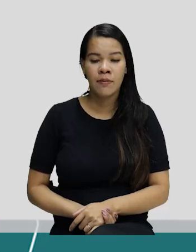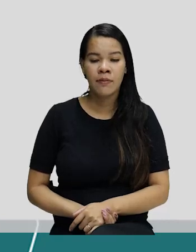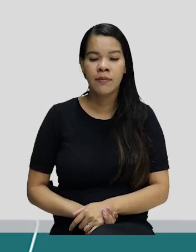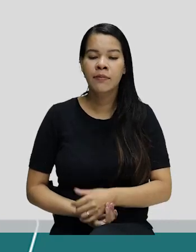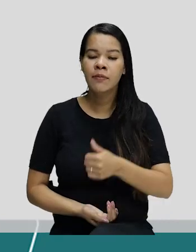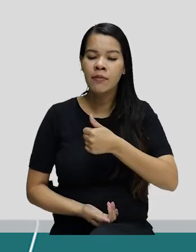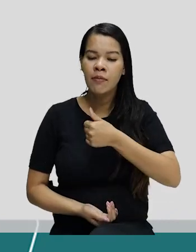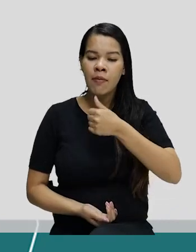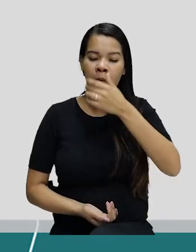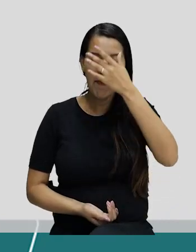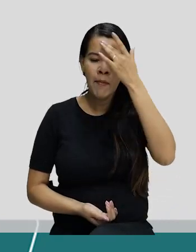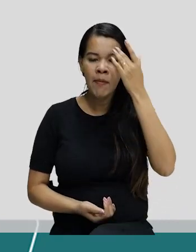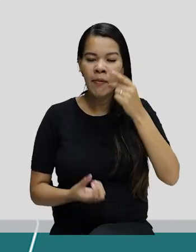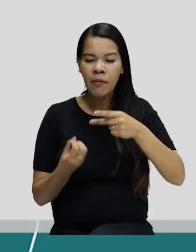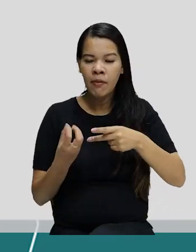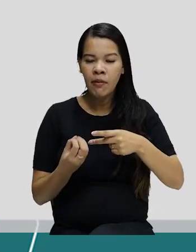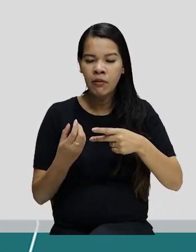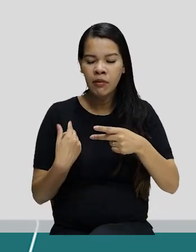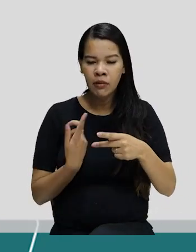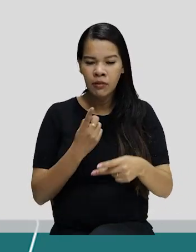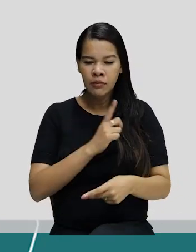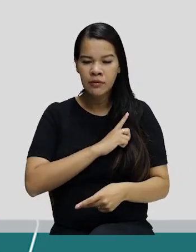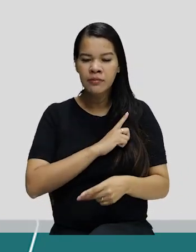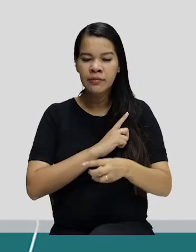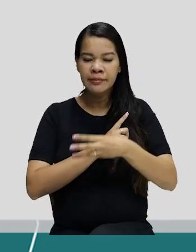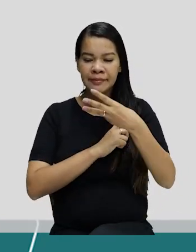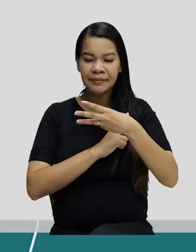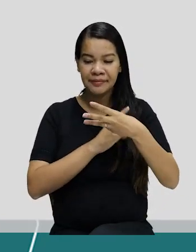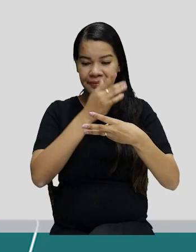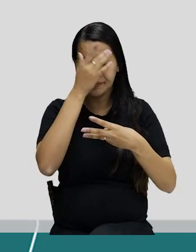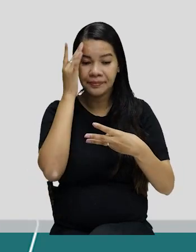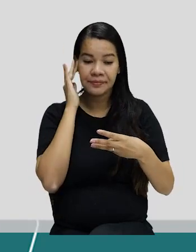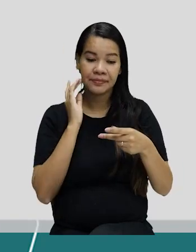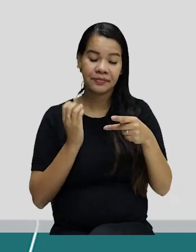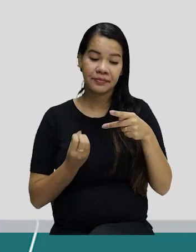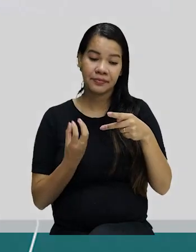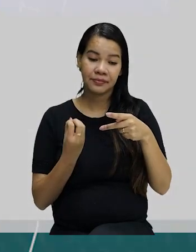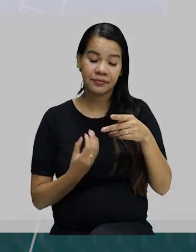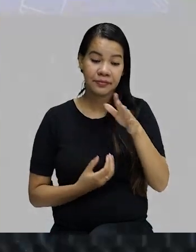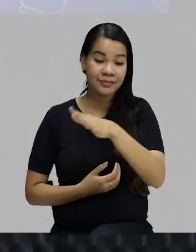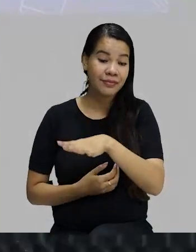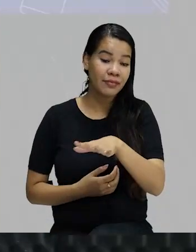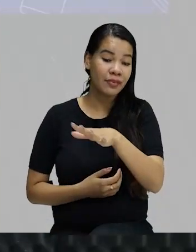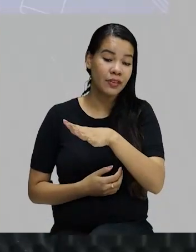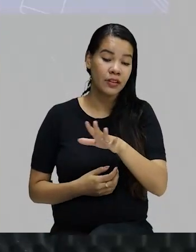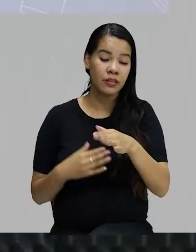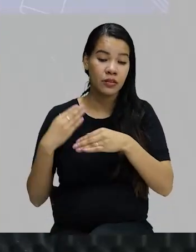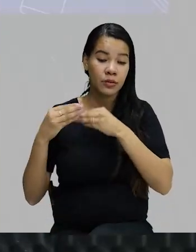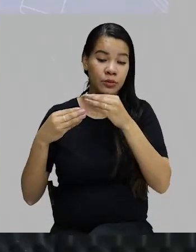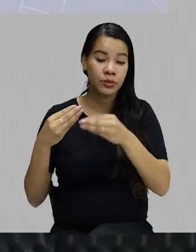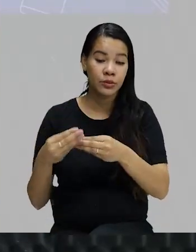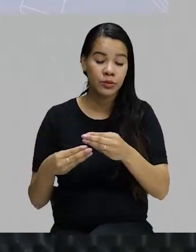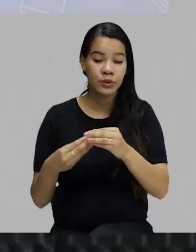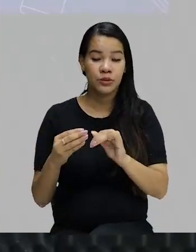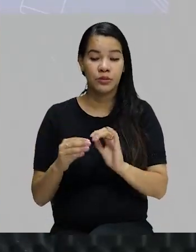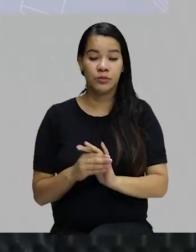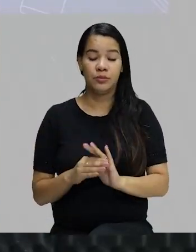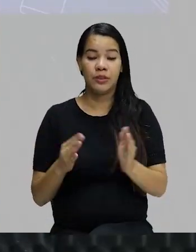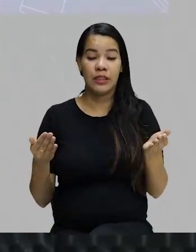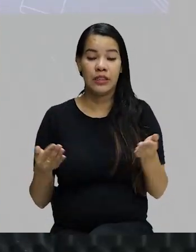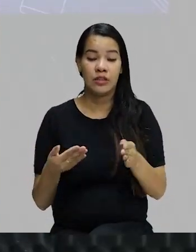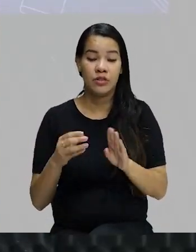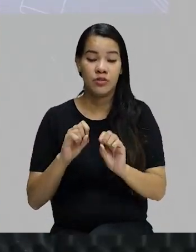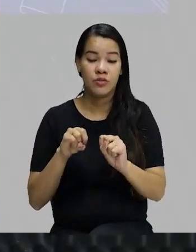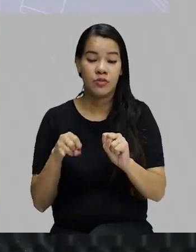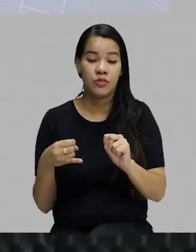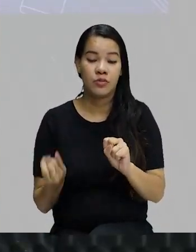plural, eles. Derivam do presente do subjuntivo, sendo conjugadas da mesma forma. Então, observem que eu